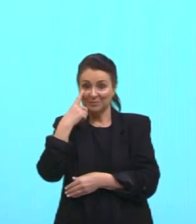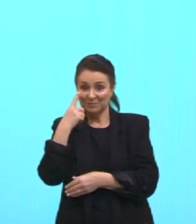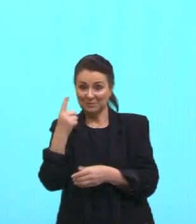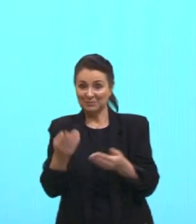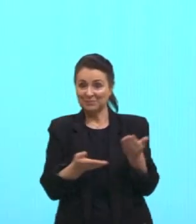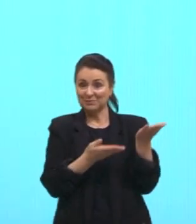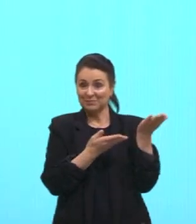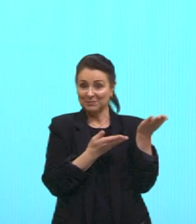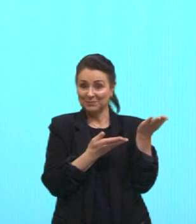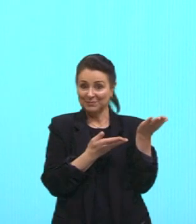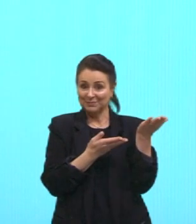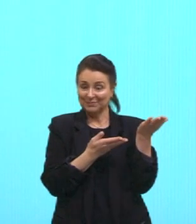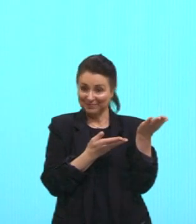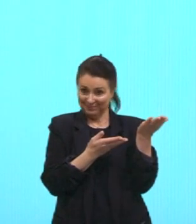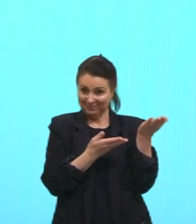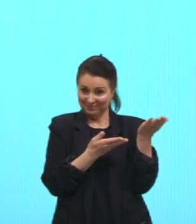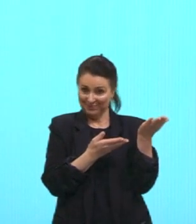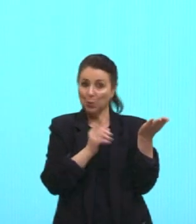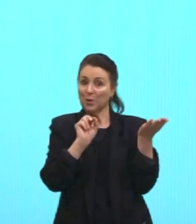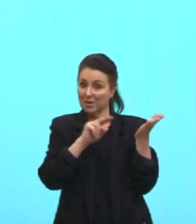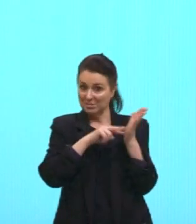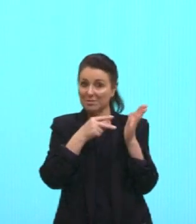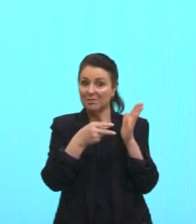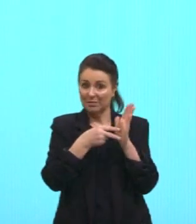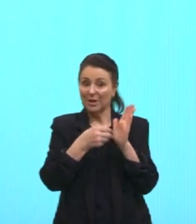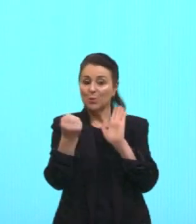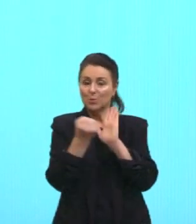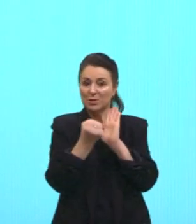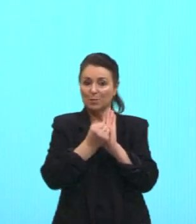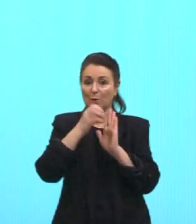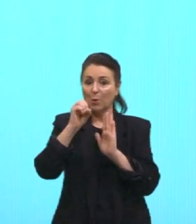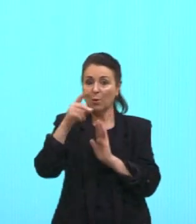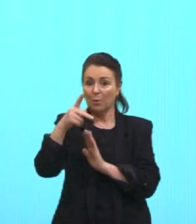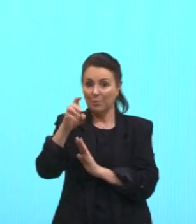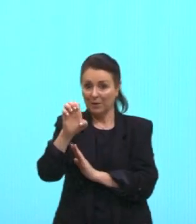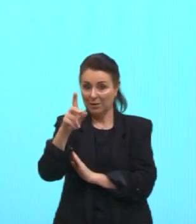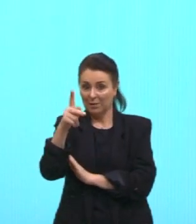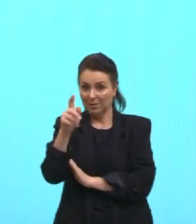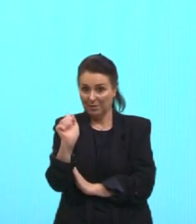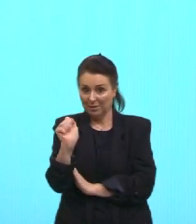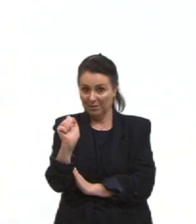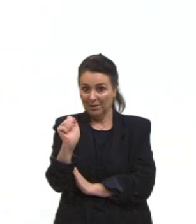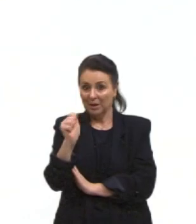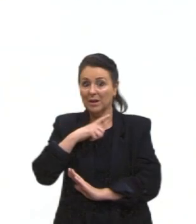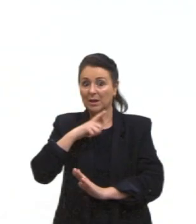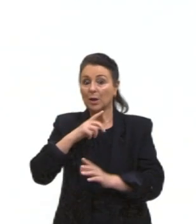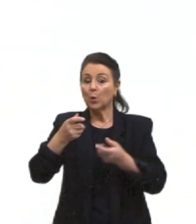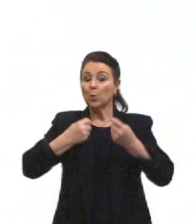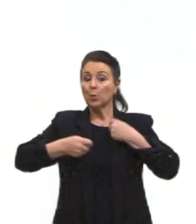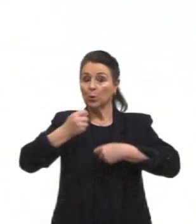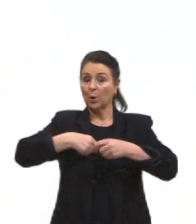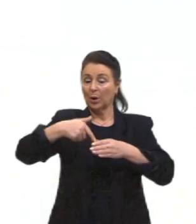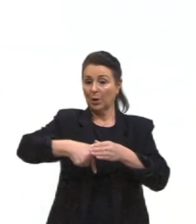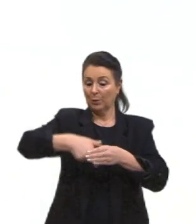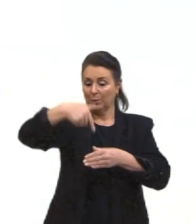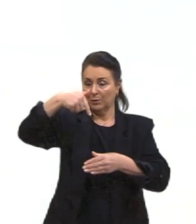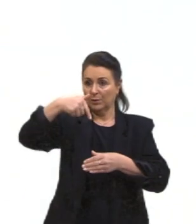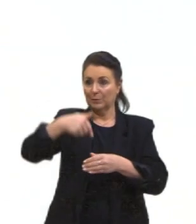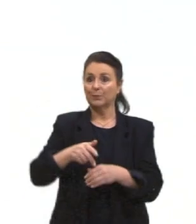saber o que que tá rolando, tá, agulizado. Então, essa é a relação aí que nós temos. Vamos passar mais um?